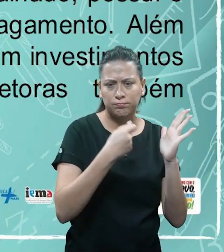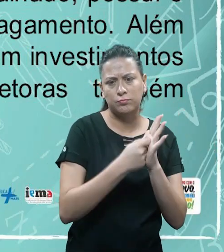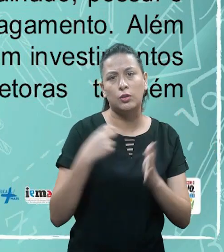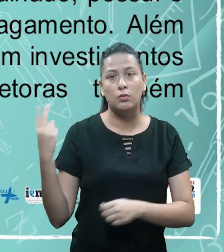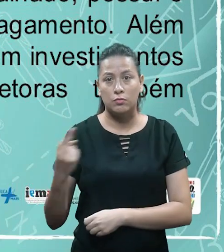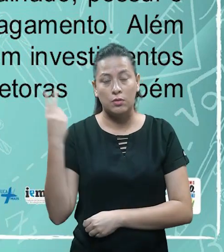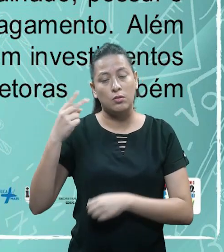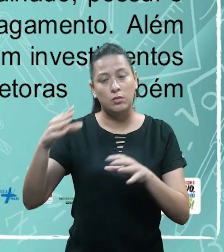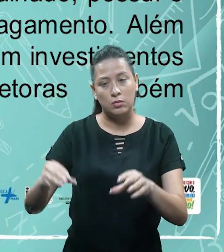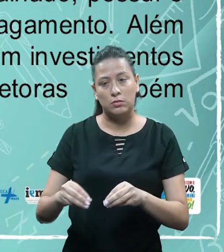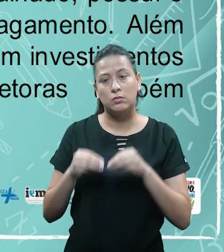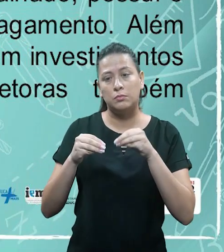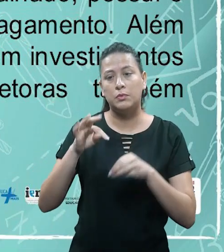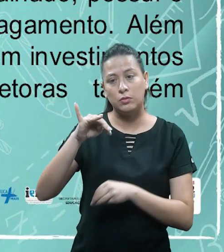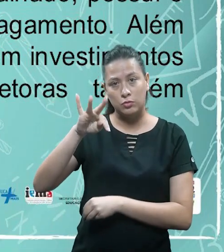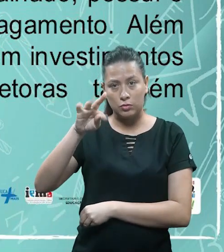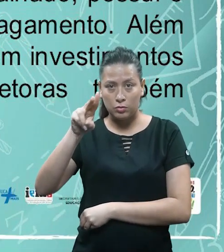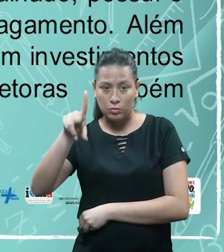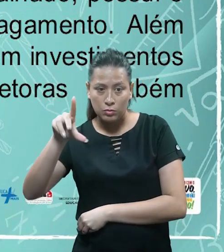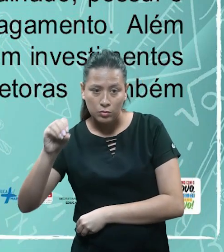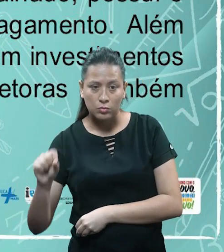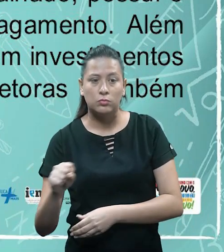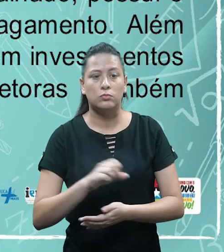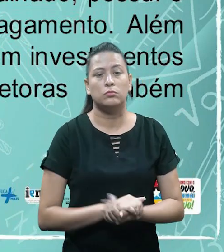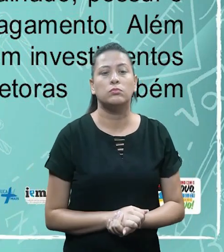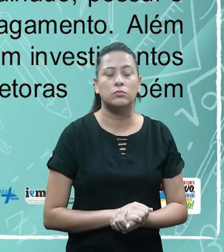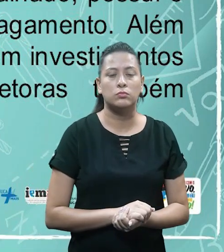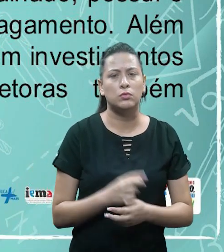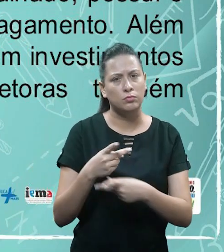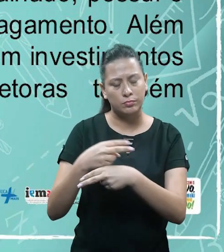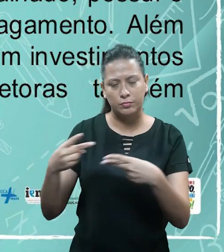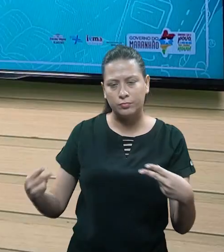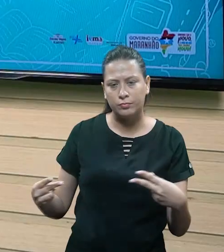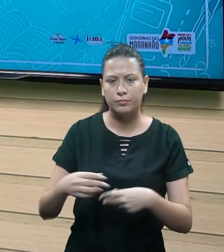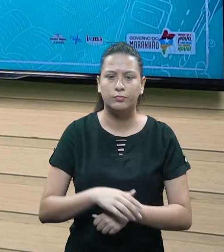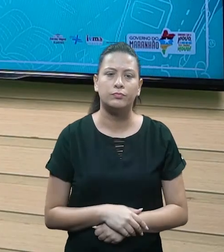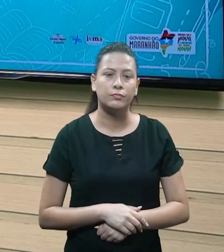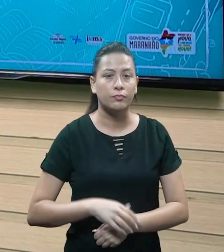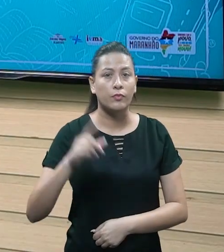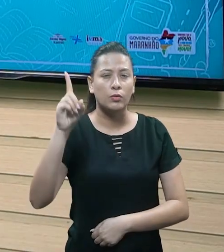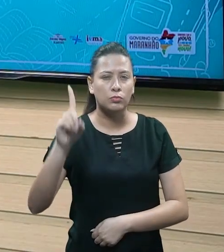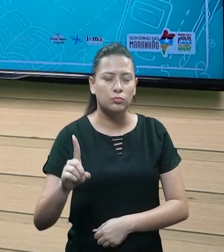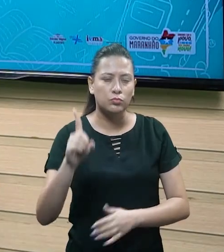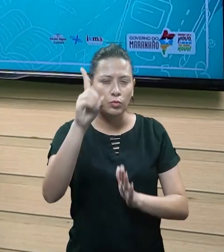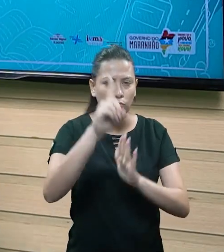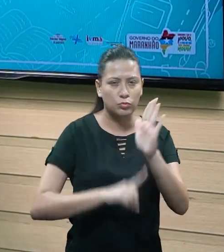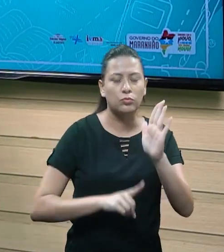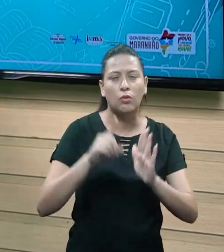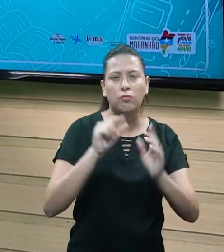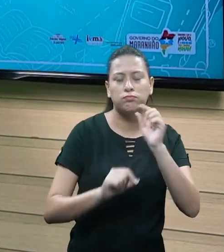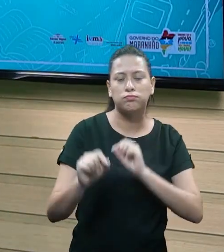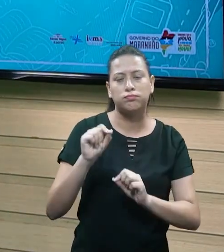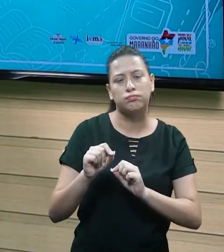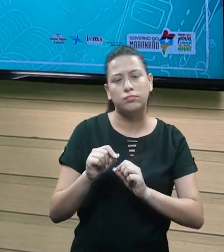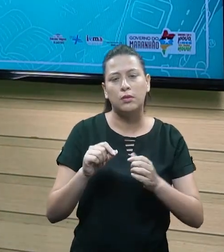São valores a receber, títulos a receber, contas a receber, entre outros. Então, direitos são tudo aquilo que a empresa tem que... Ela vai